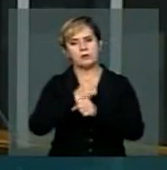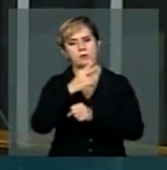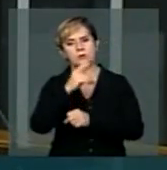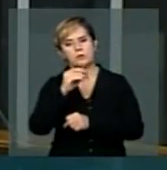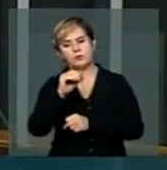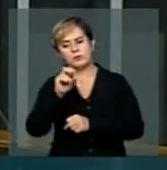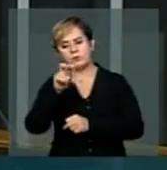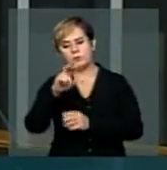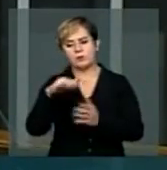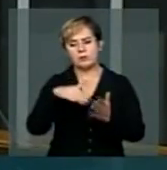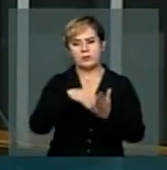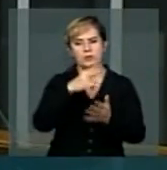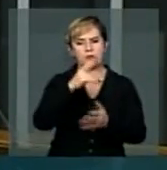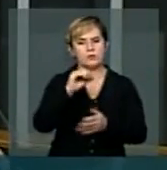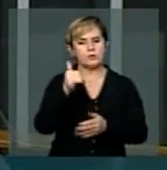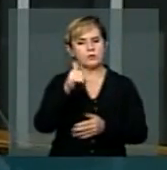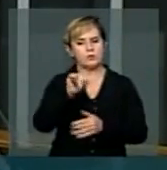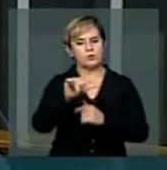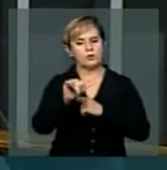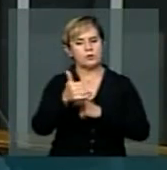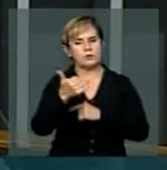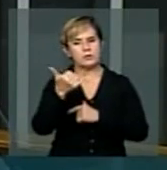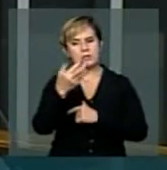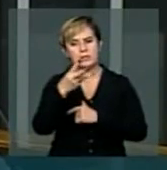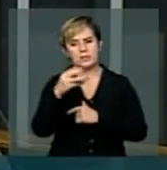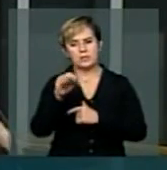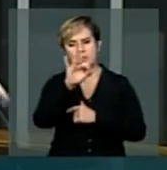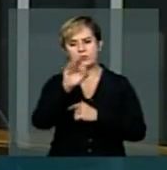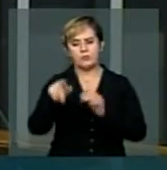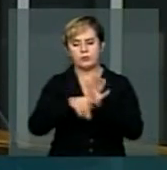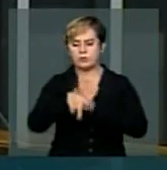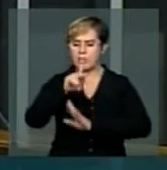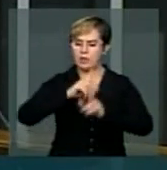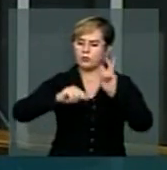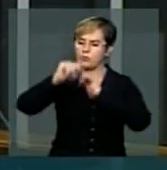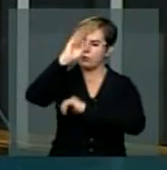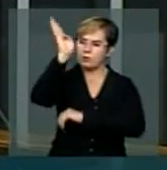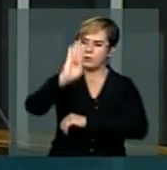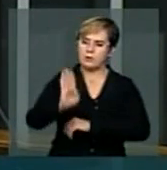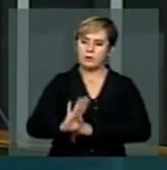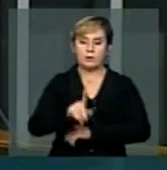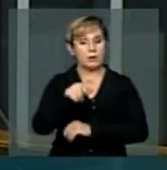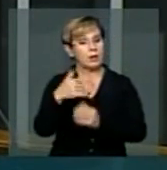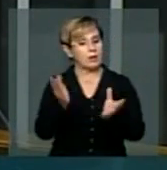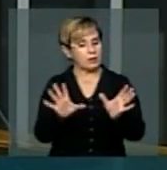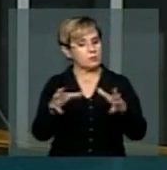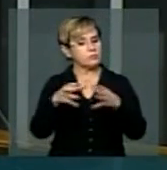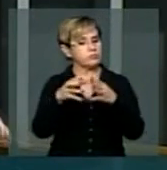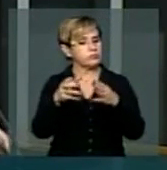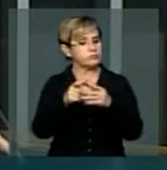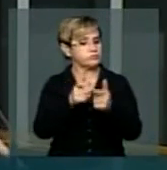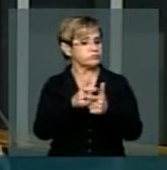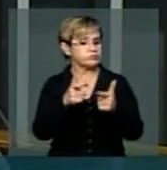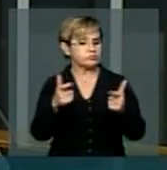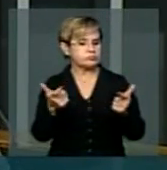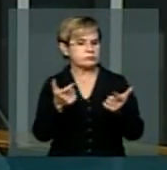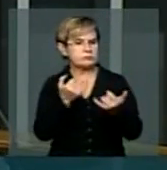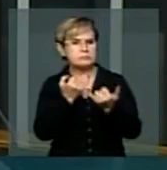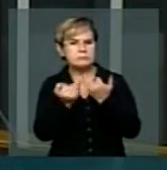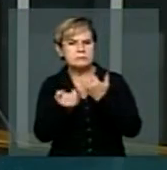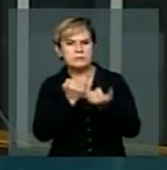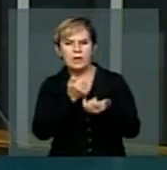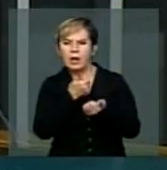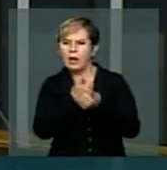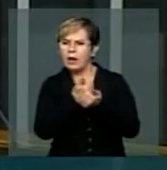passou a representar 30% da população brasileira. Trata-se de uma verdadeira armadilha,